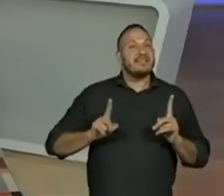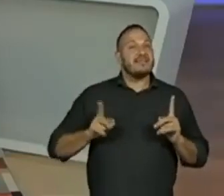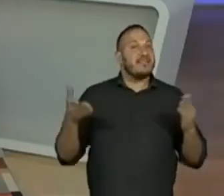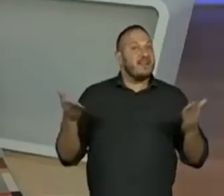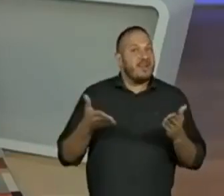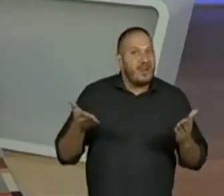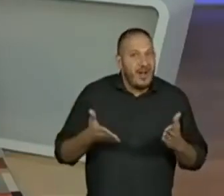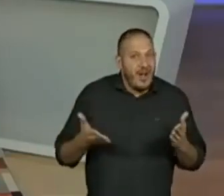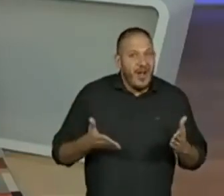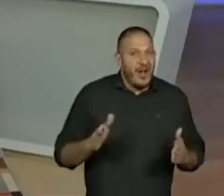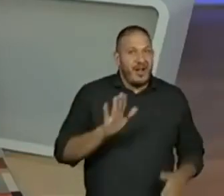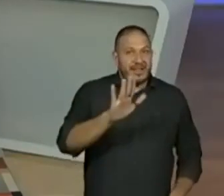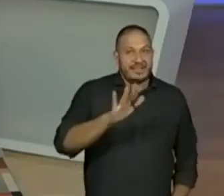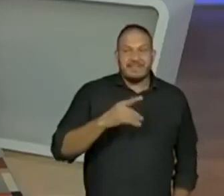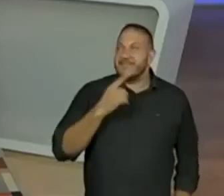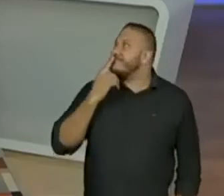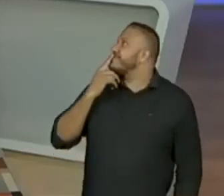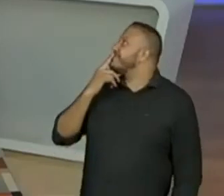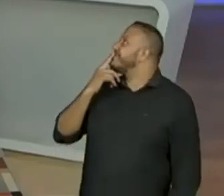Agora, eis a questão.